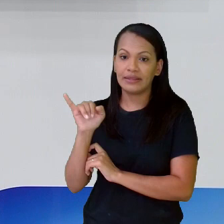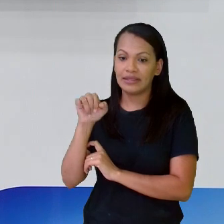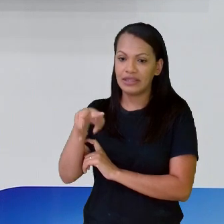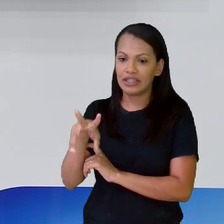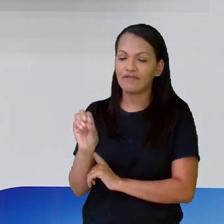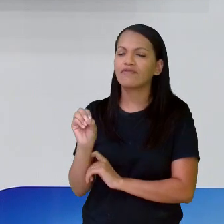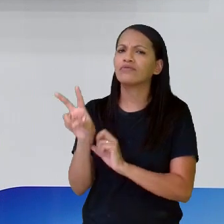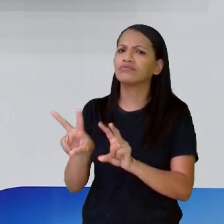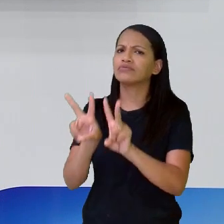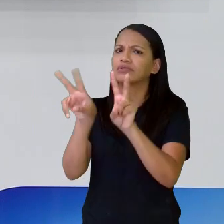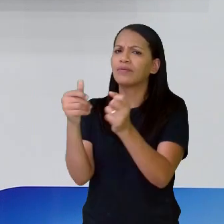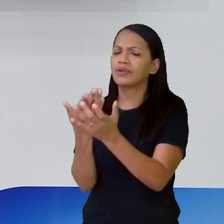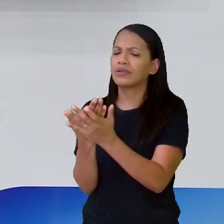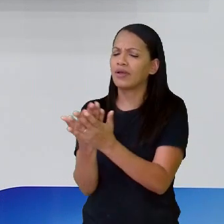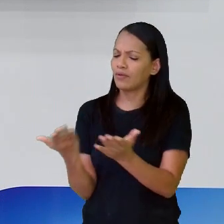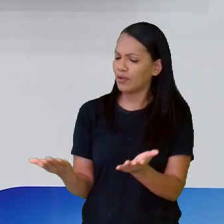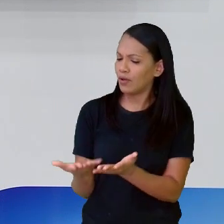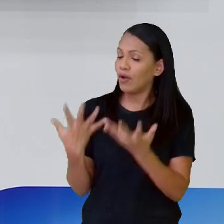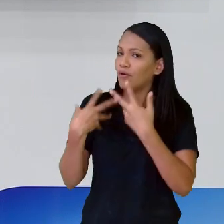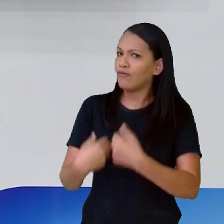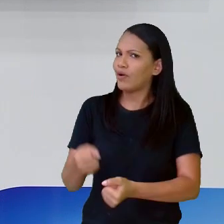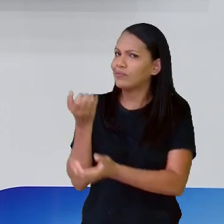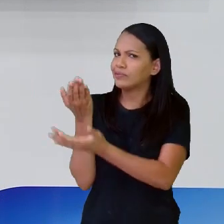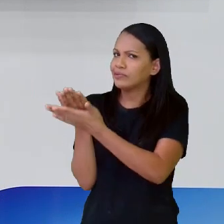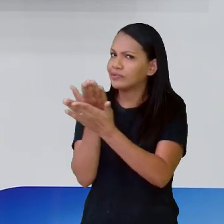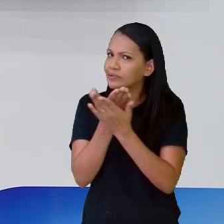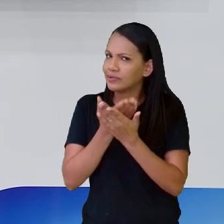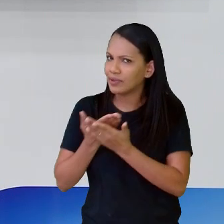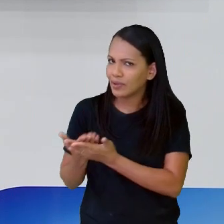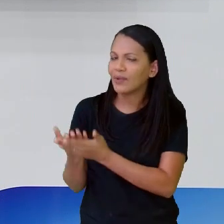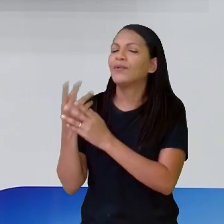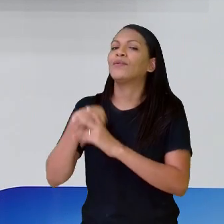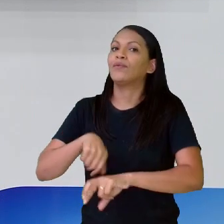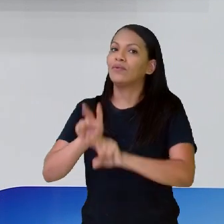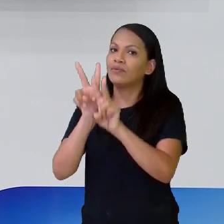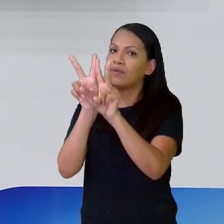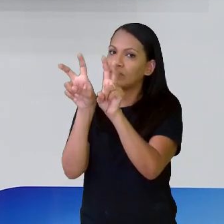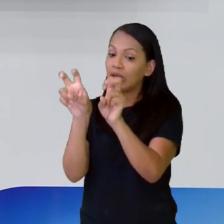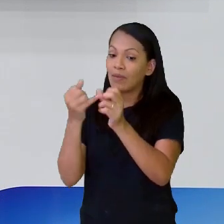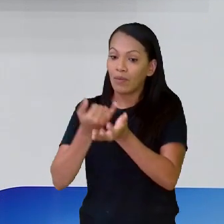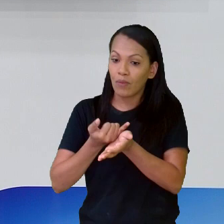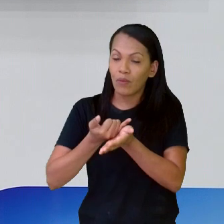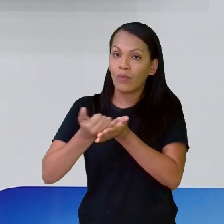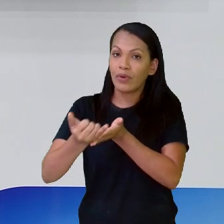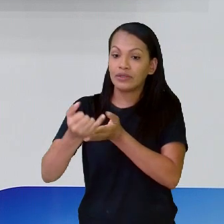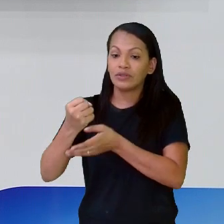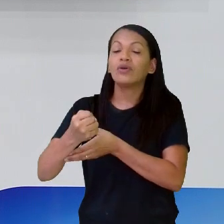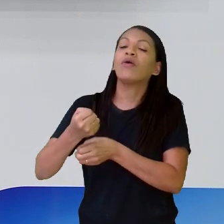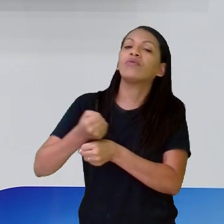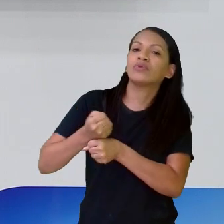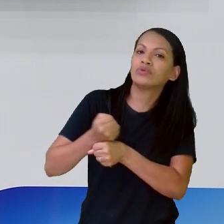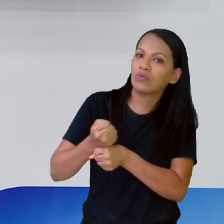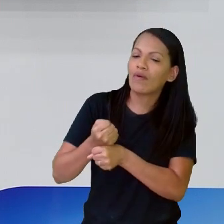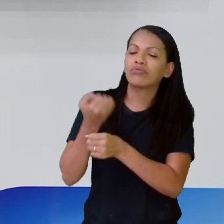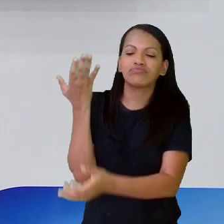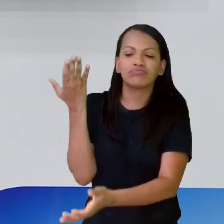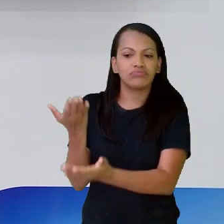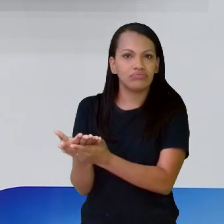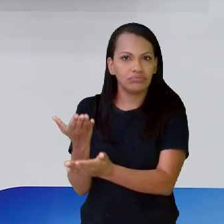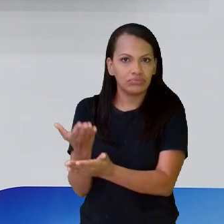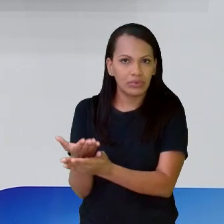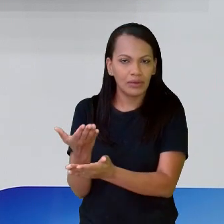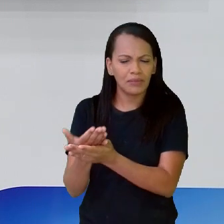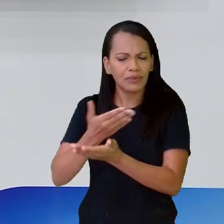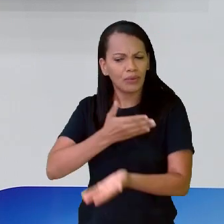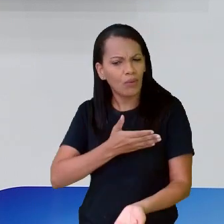vamos aí, ó, trabalhar mais um assunto, dando início aí ao nosso ano letivo, estamos aí